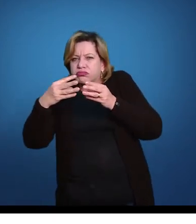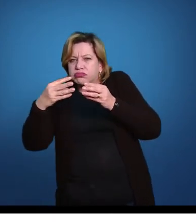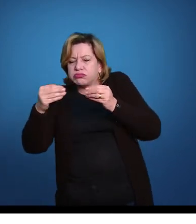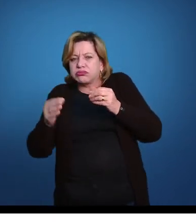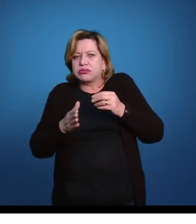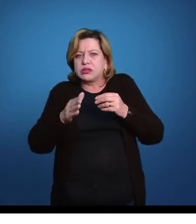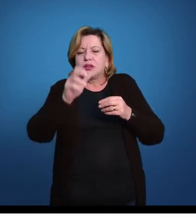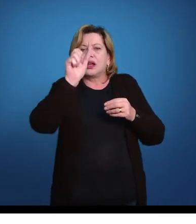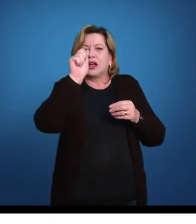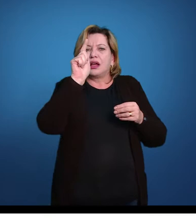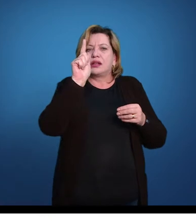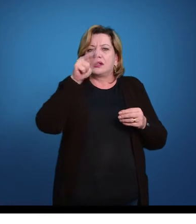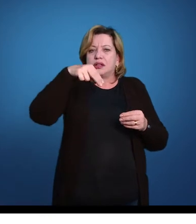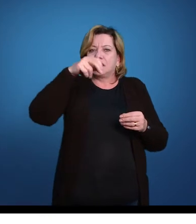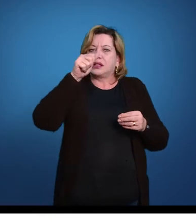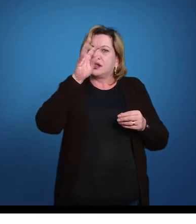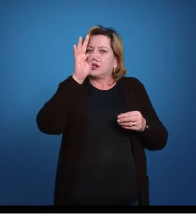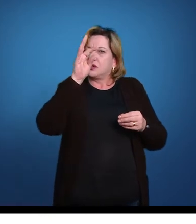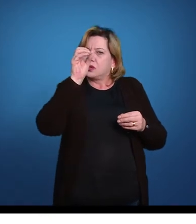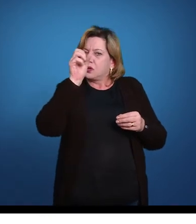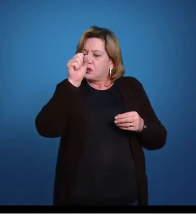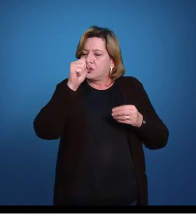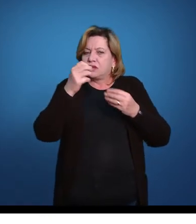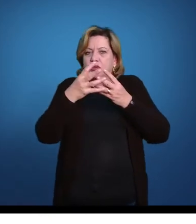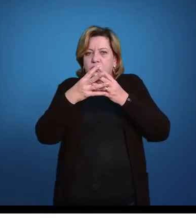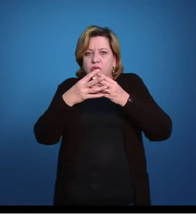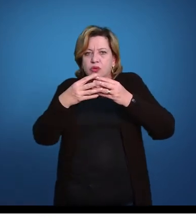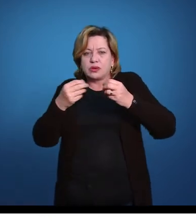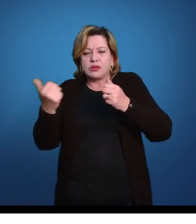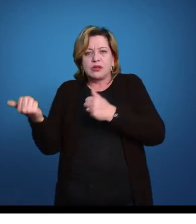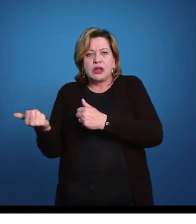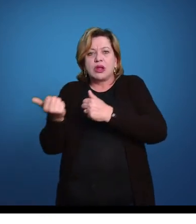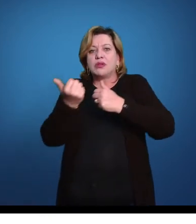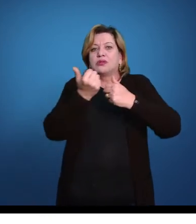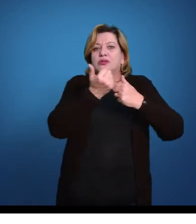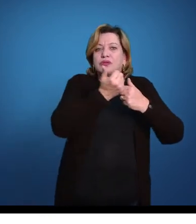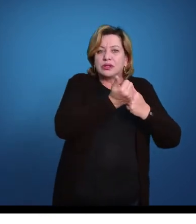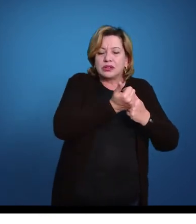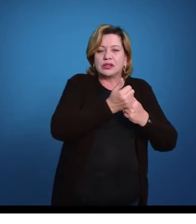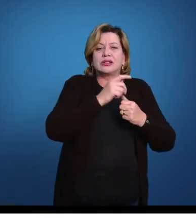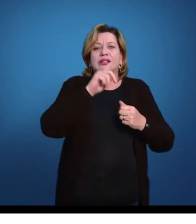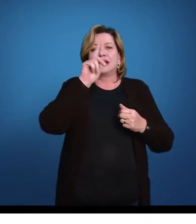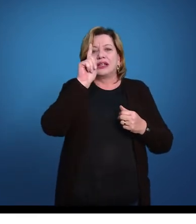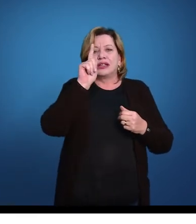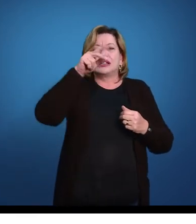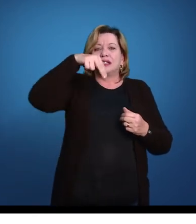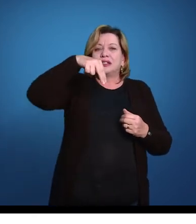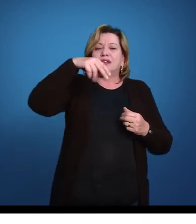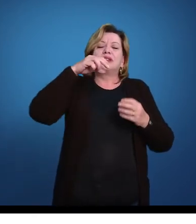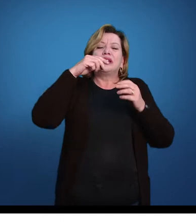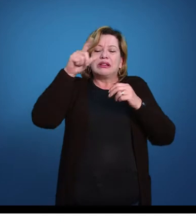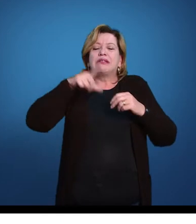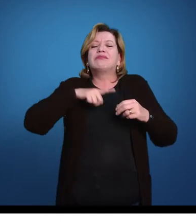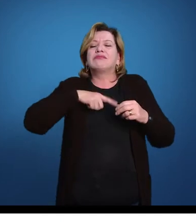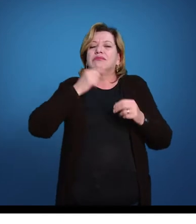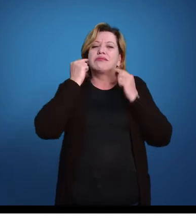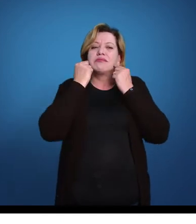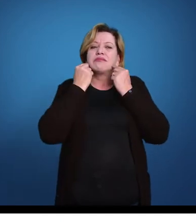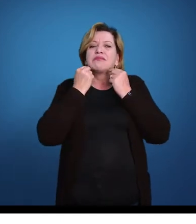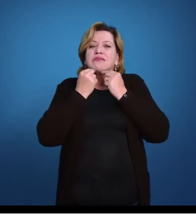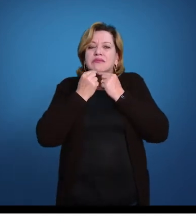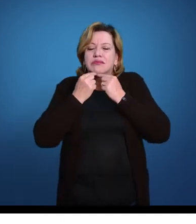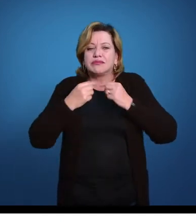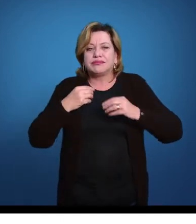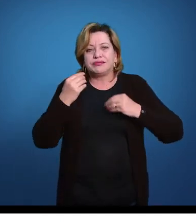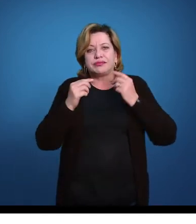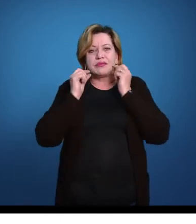agnatos, os peixes que não tinham mandíbula vão desaparecendo e vão sendo substituídos por formas de peixes mandibulados. E